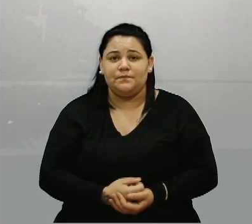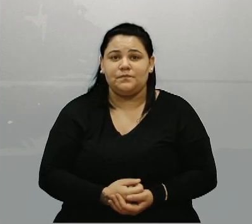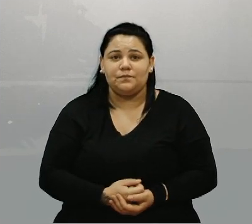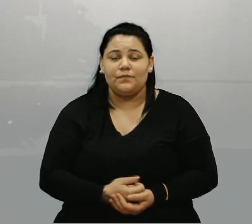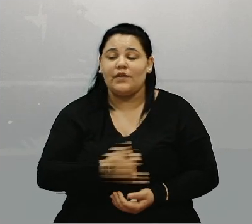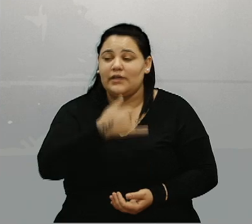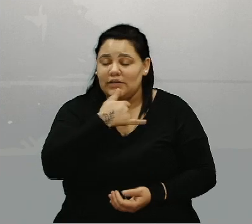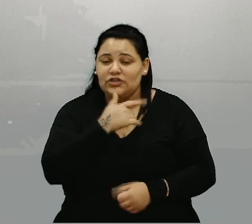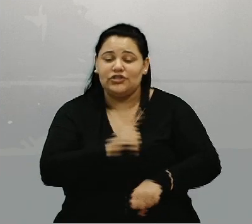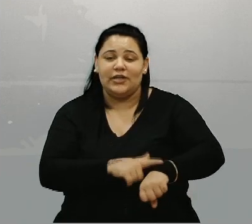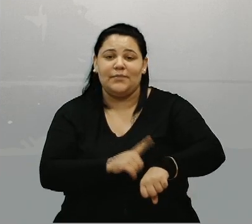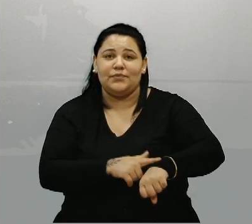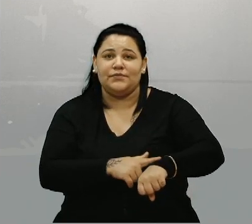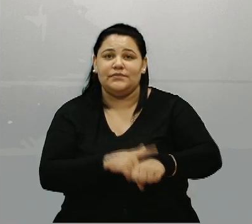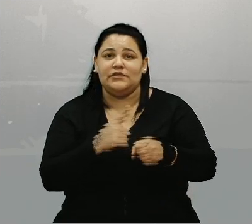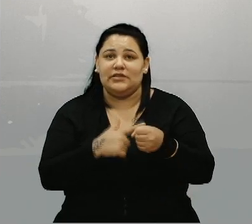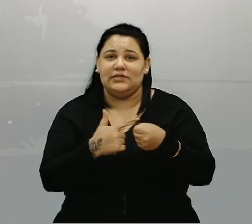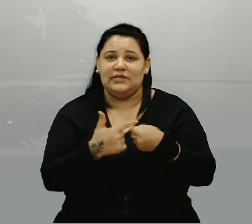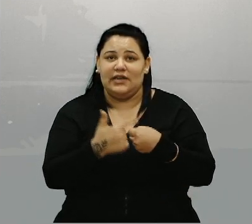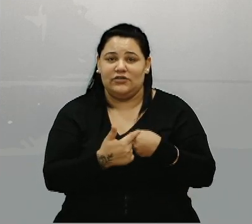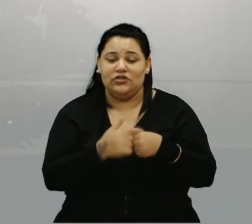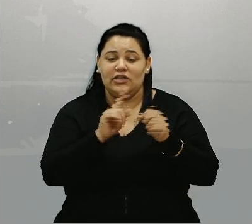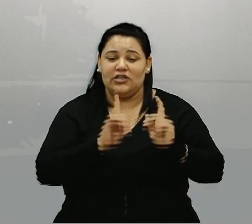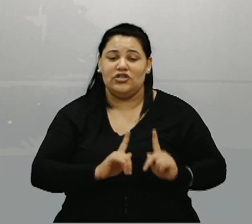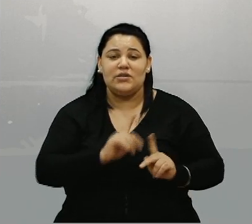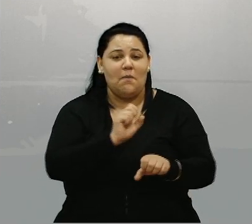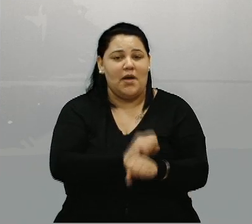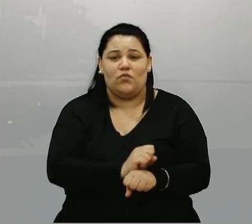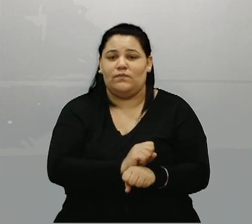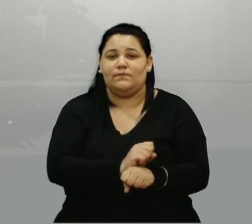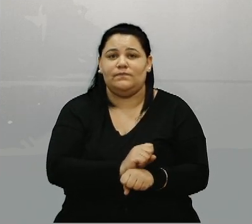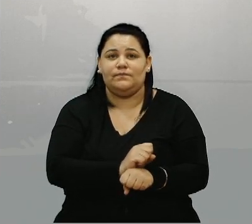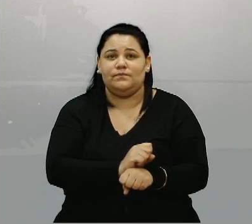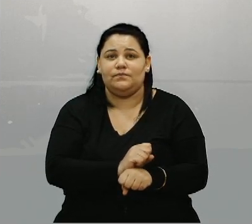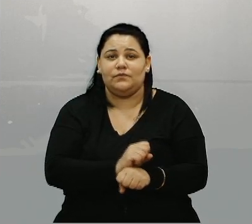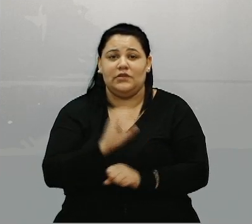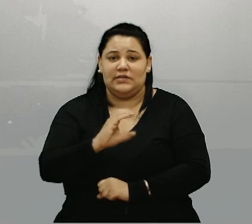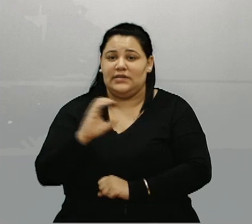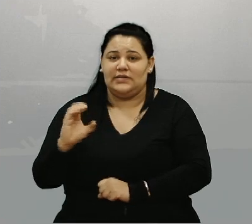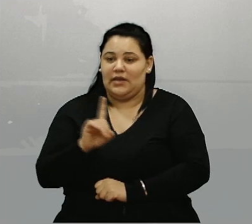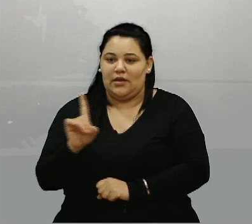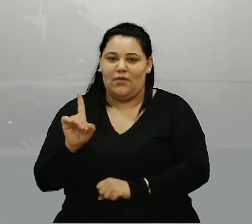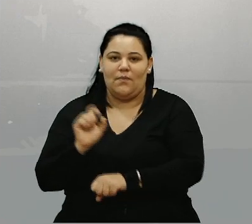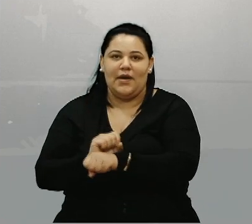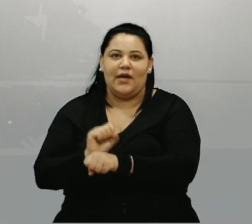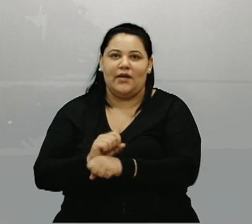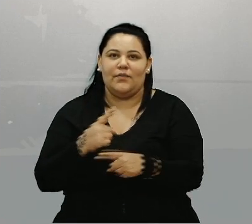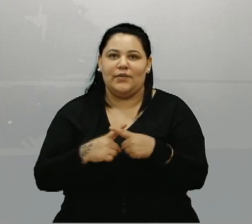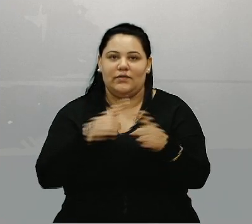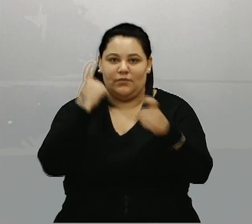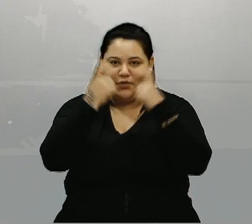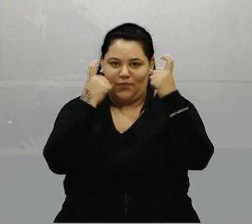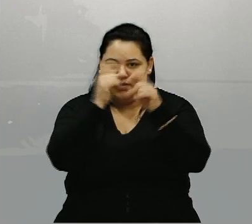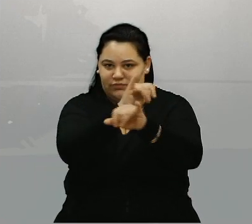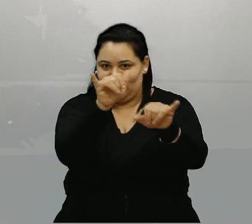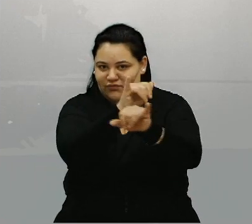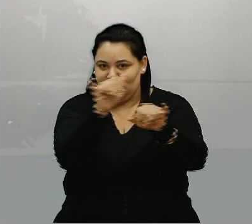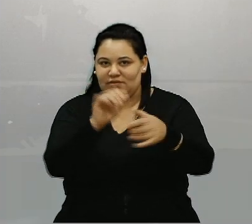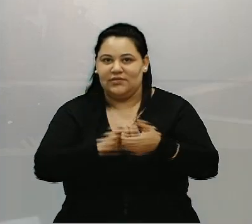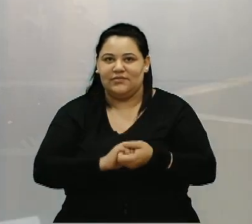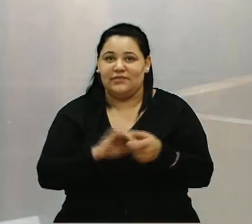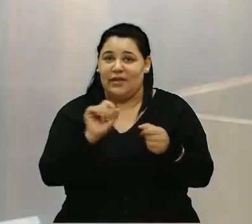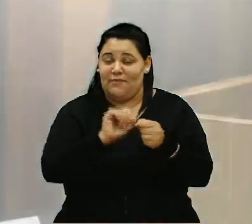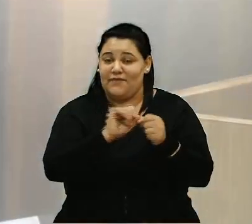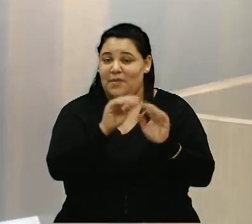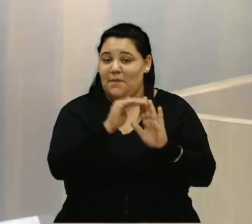tempos da cidade em que a gestão parou, os CC não pararam porque estão preocupados com a campanha. Tem vários. Dá para fazer uma lista.